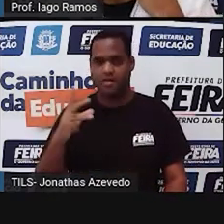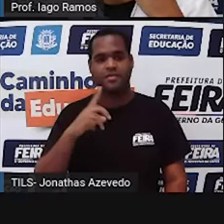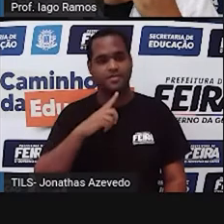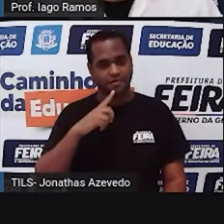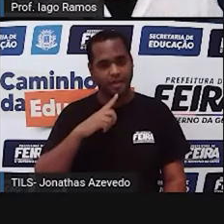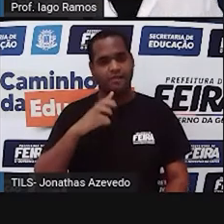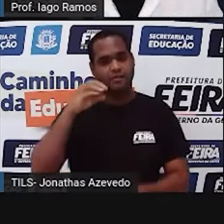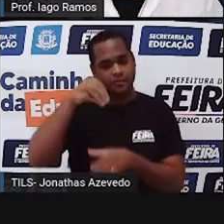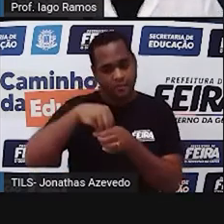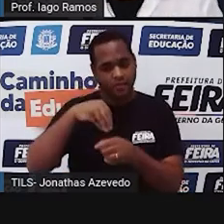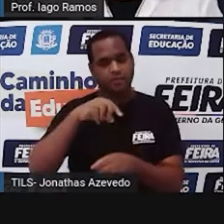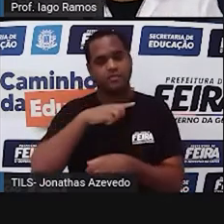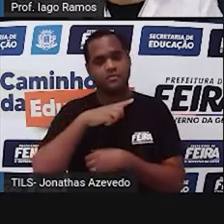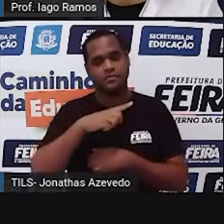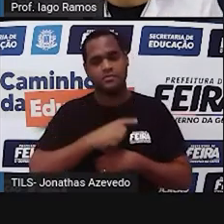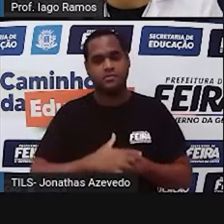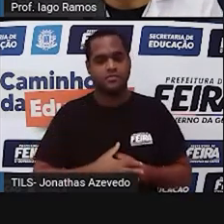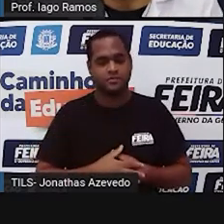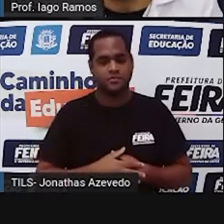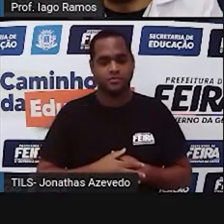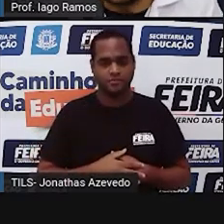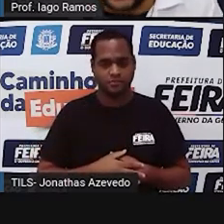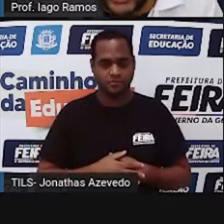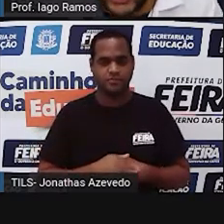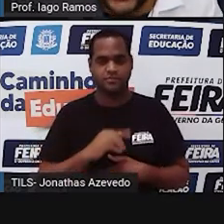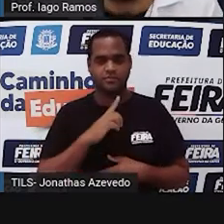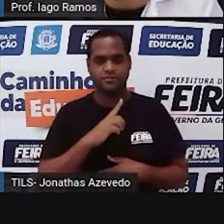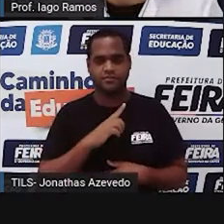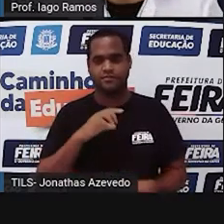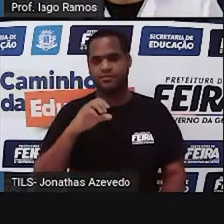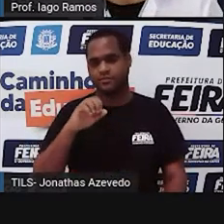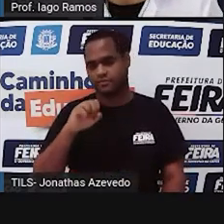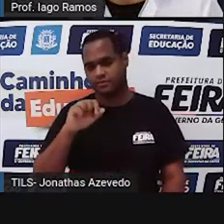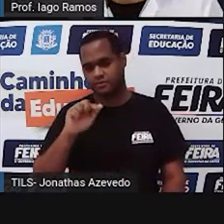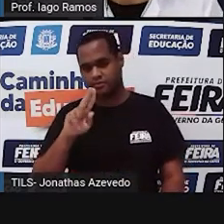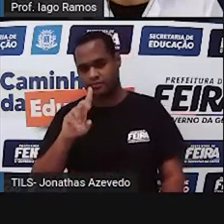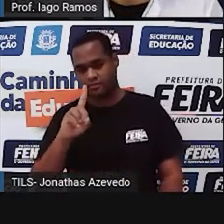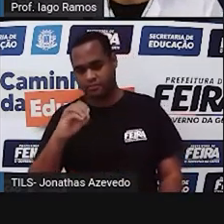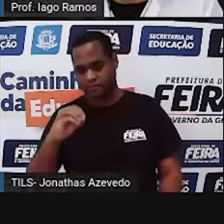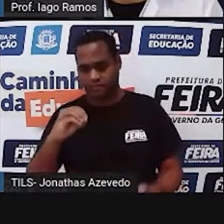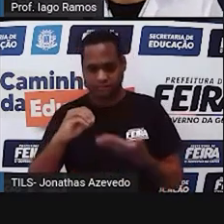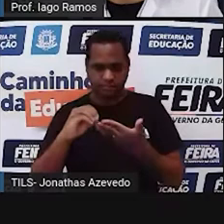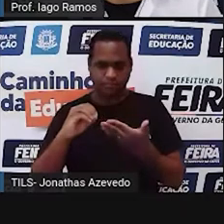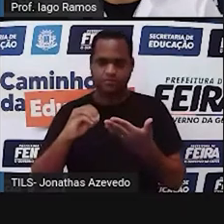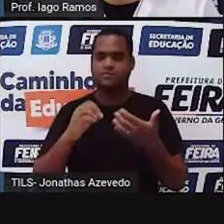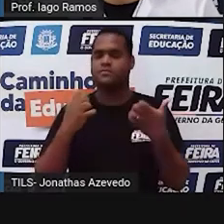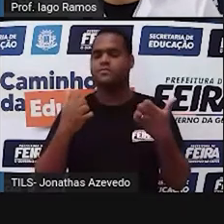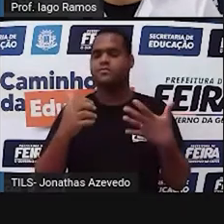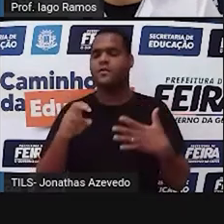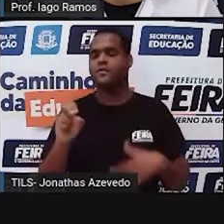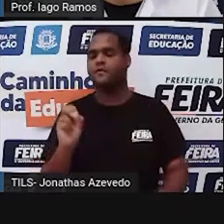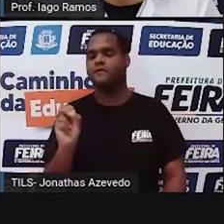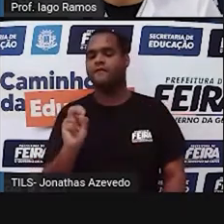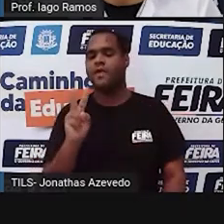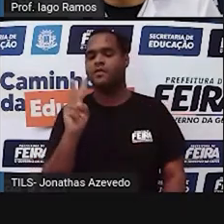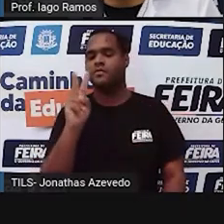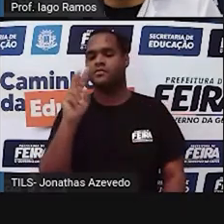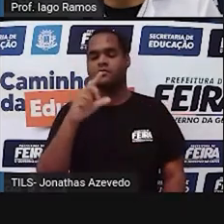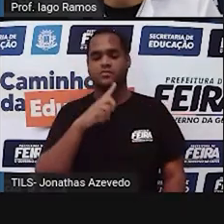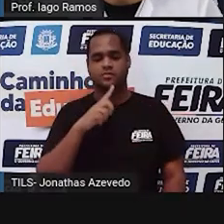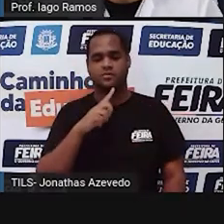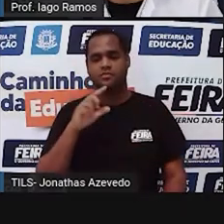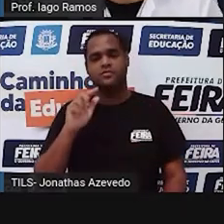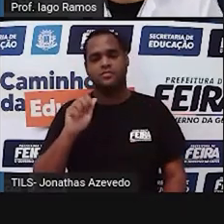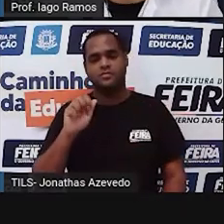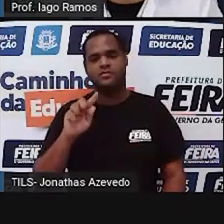lá dentro, sendo ângulos agudos. E quais são os valores para ângulos agudos?